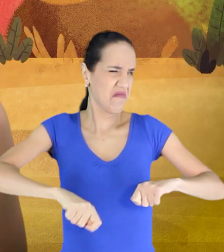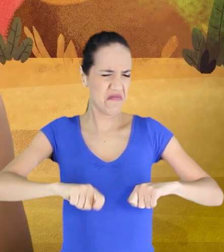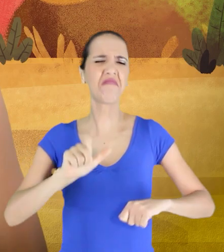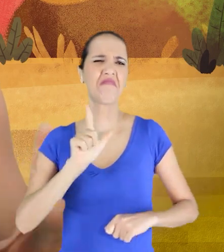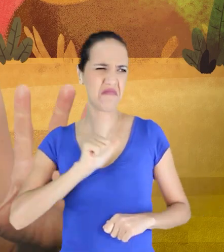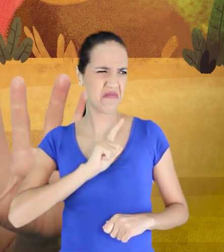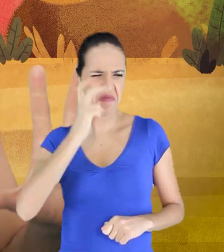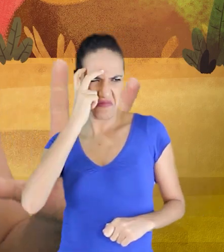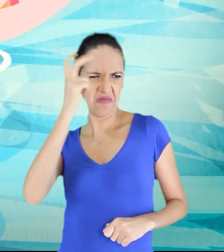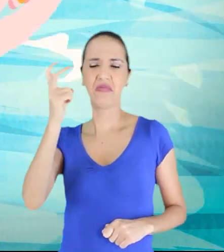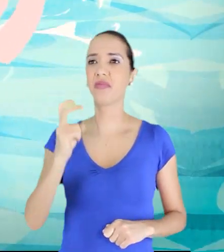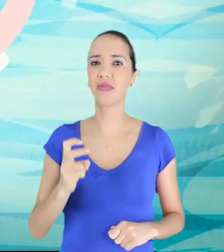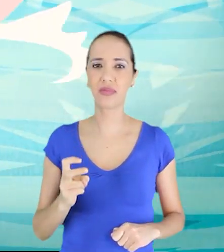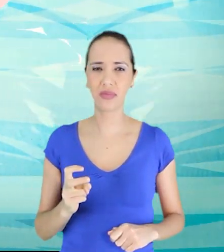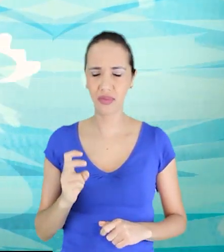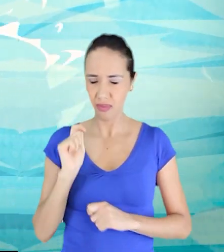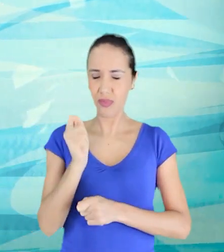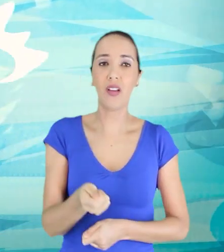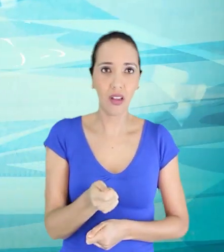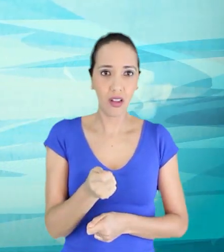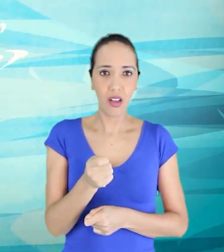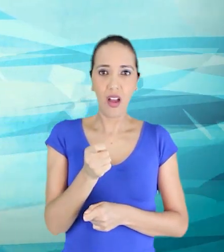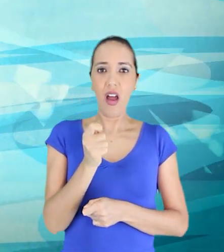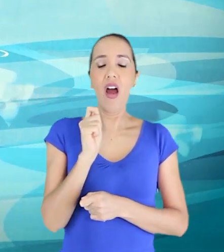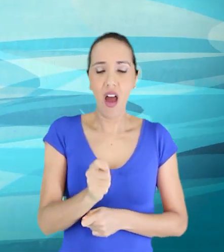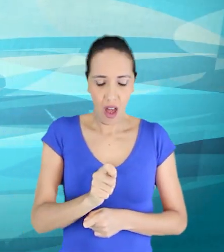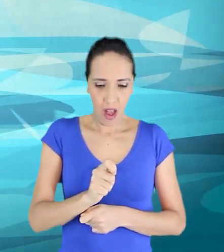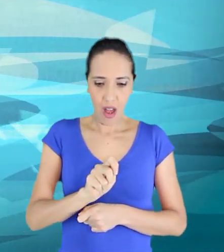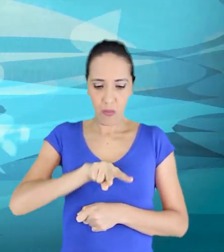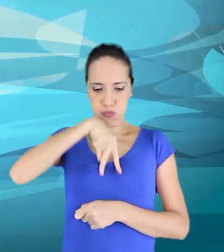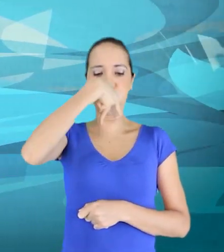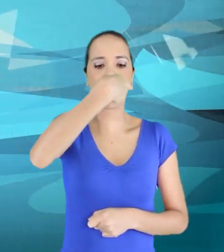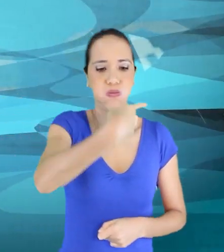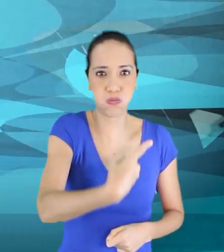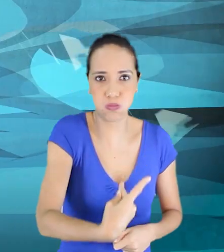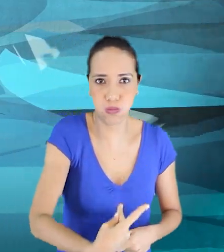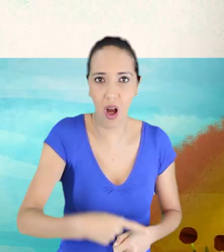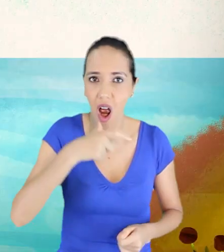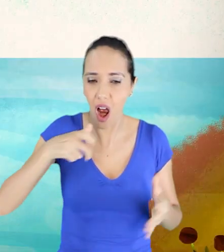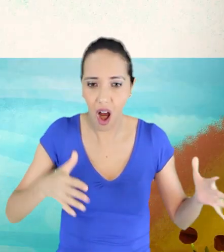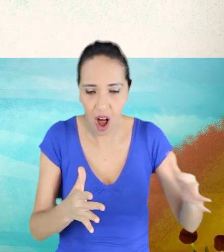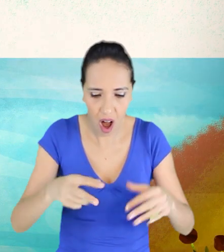ditas e tibum! Pescadora de pano revirava dentro d'água com pedra e tudo.